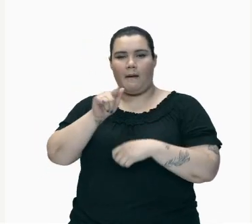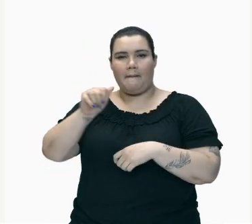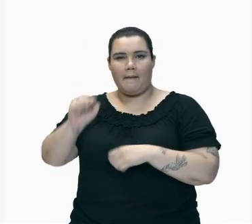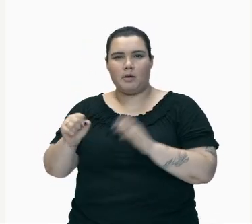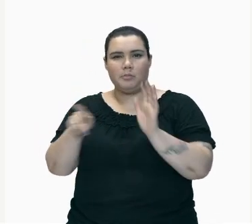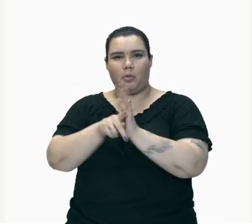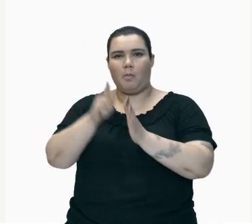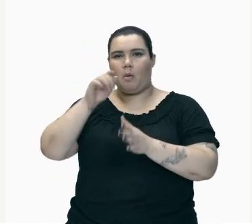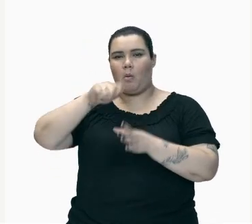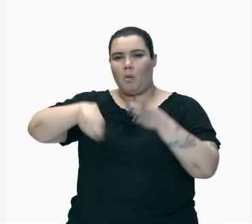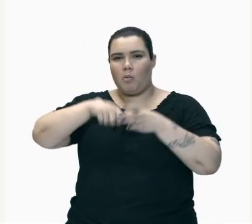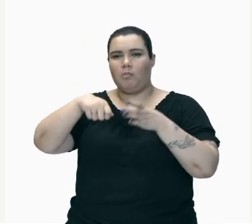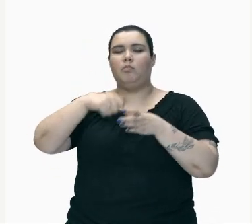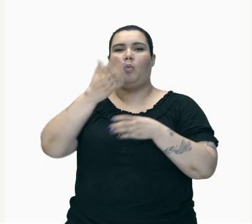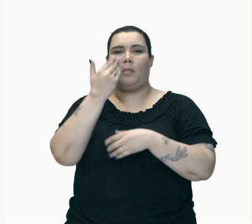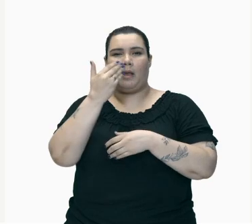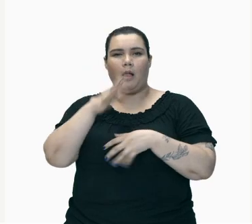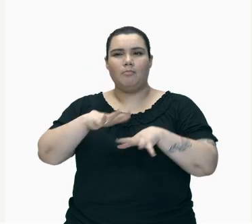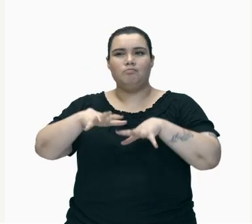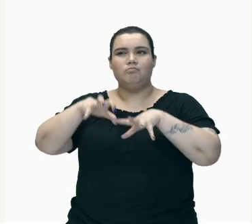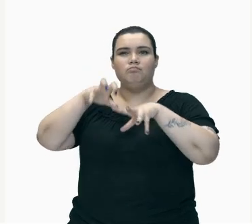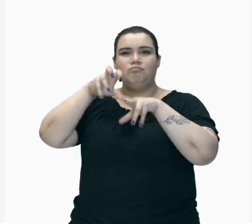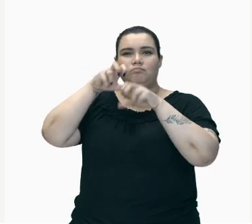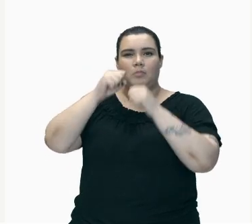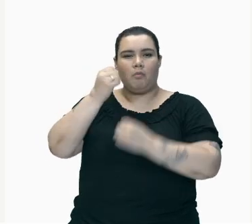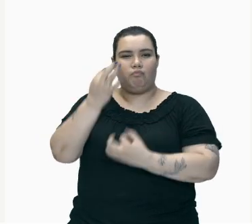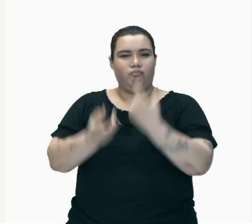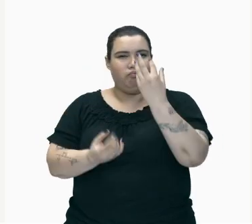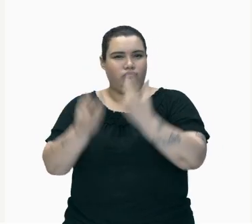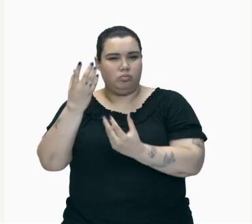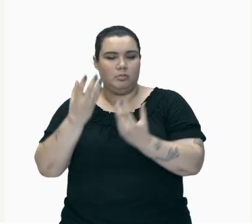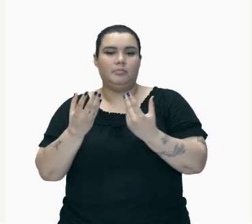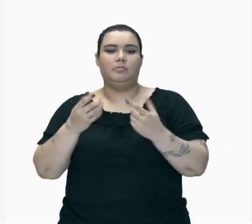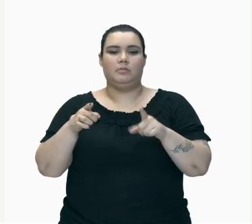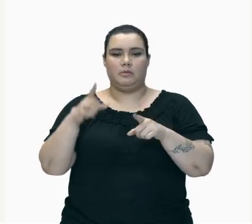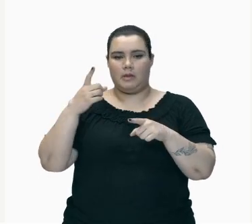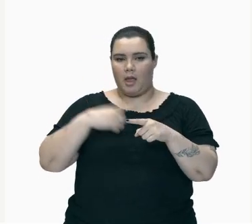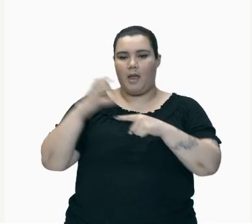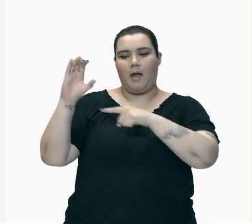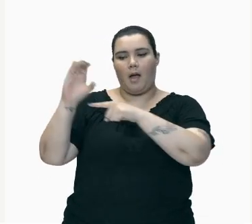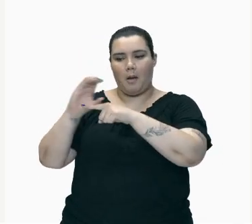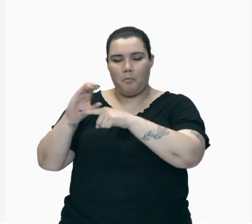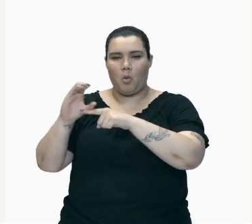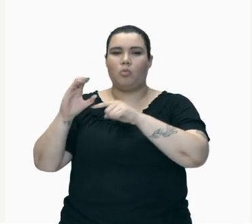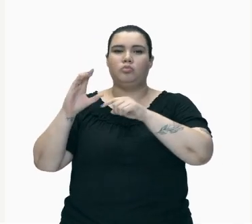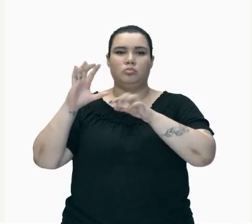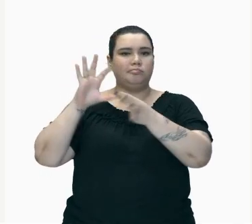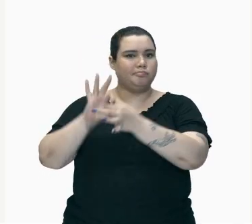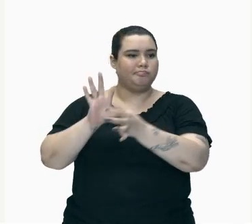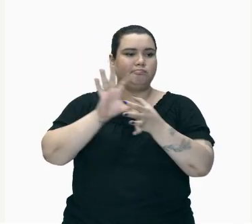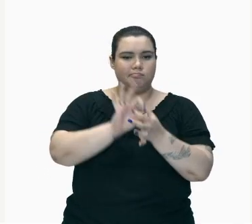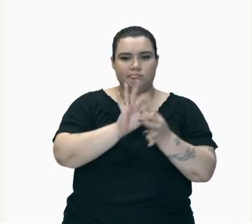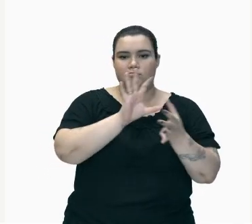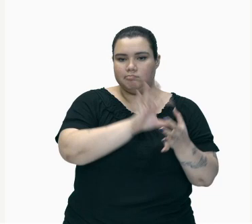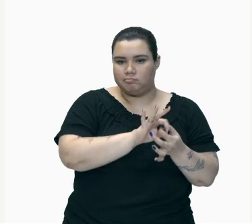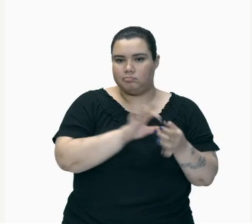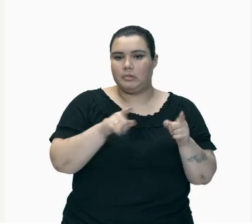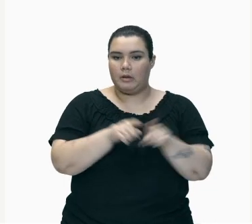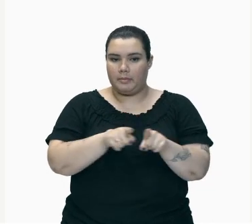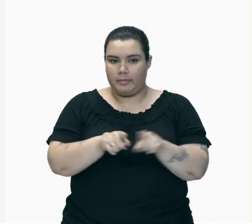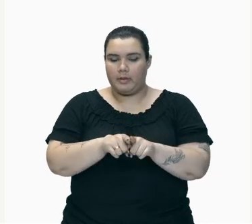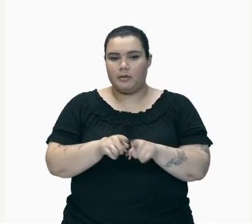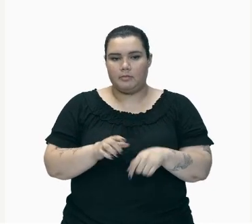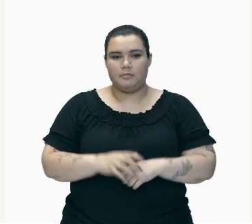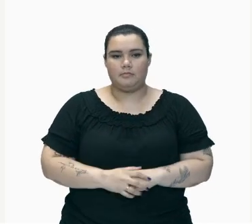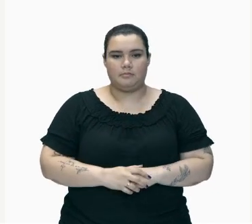Importante Salientar Que Todos Esses Aqui Tem Carbono Tem Carbono Tem Carbono E Hidrogênio Então